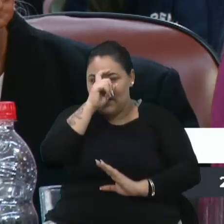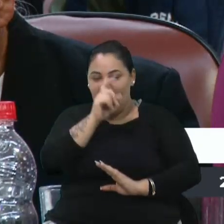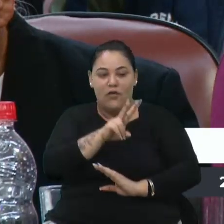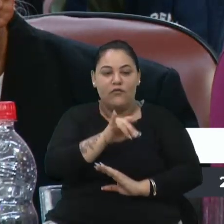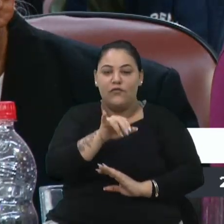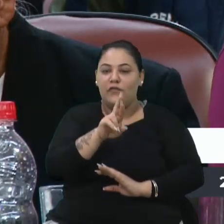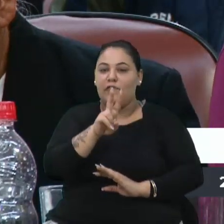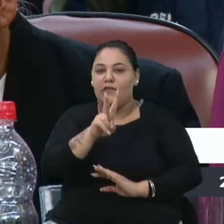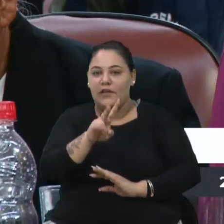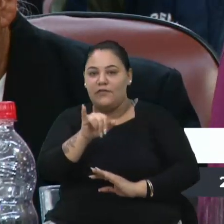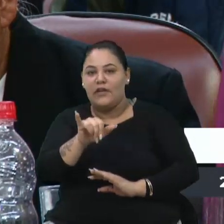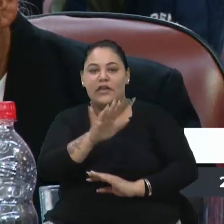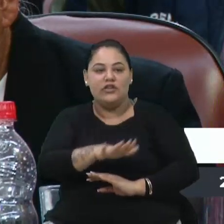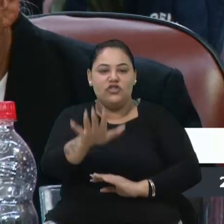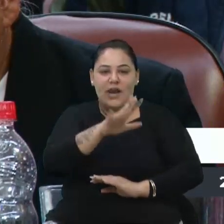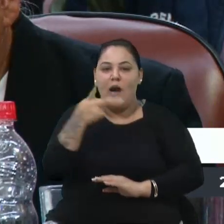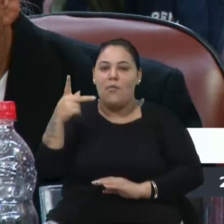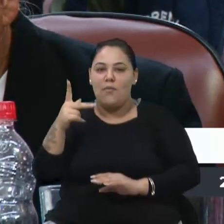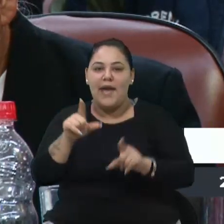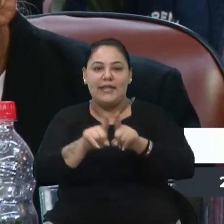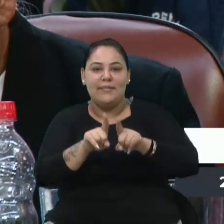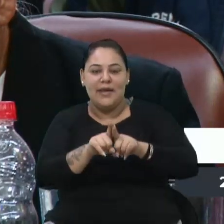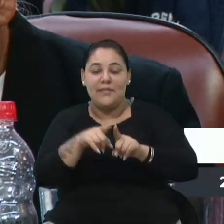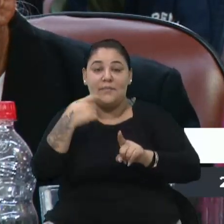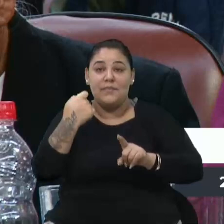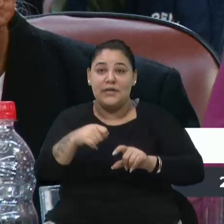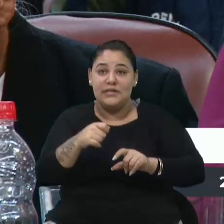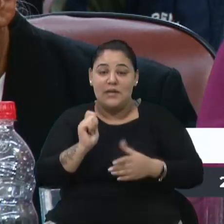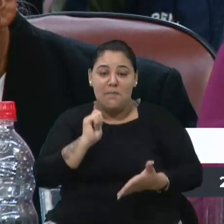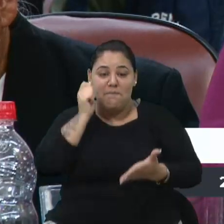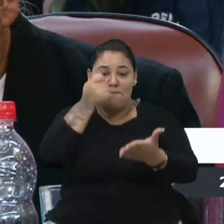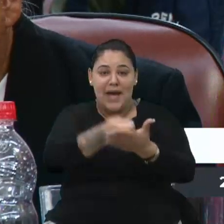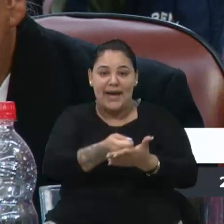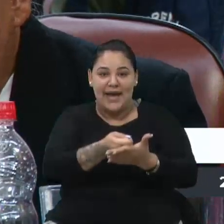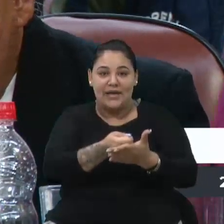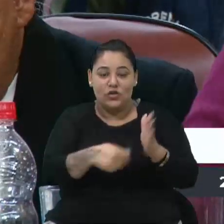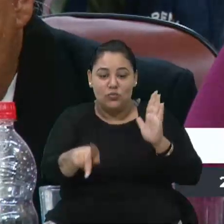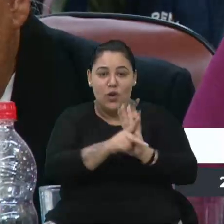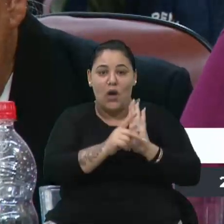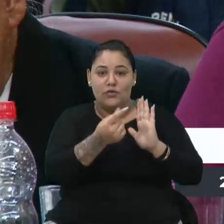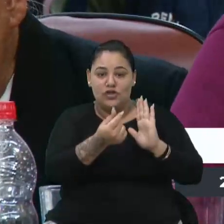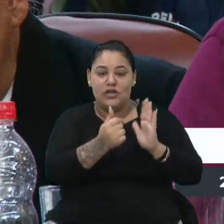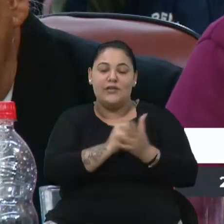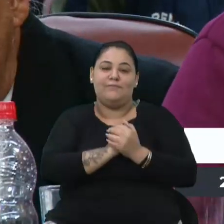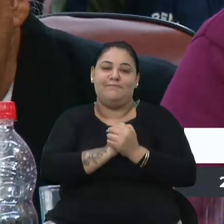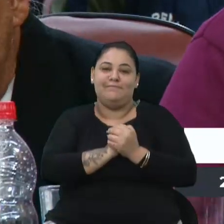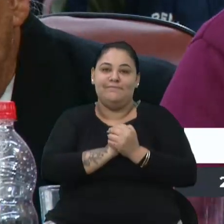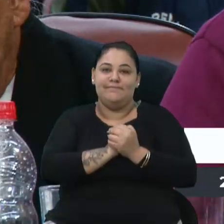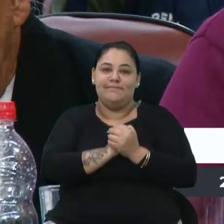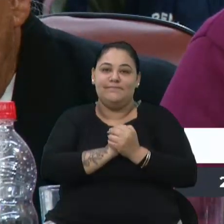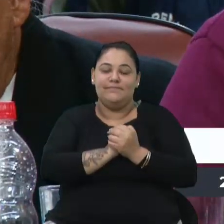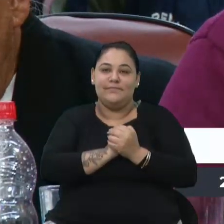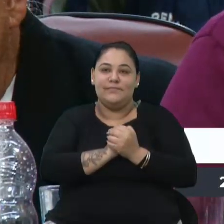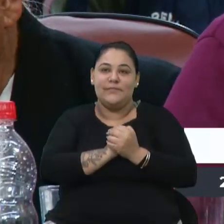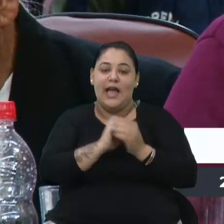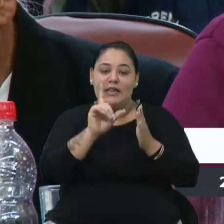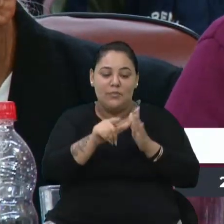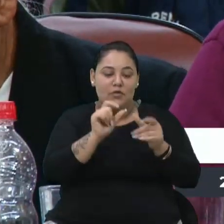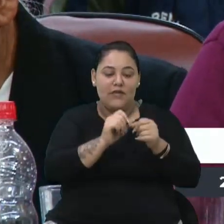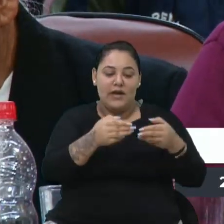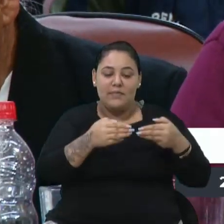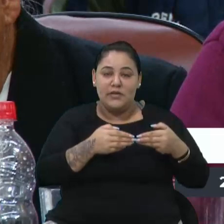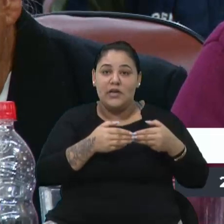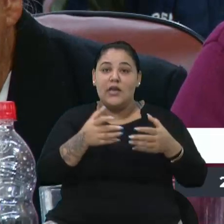Ramos, Geral e Pompeia, têm que estar bancando no seu caixa. E vivem de emendas. Então, eu quero pedir e